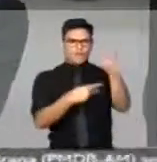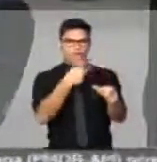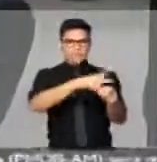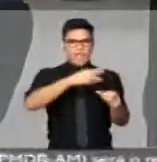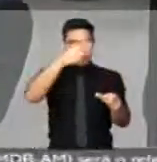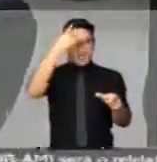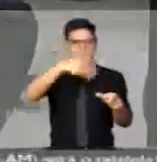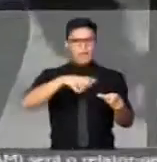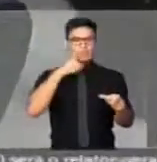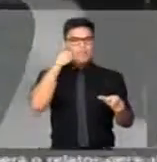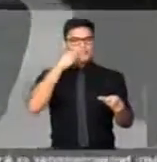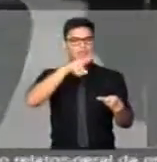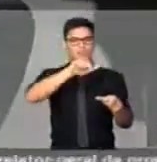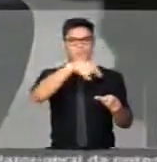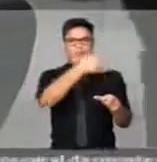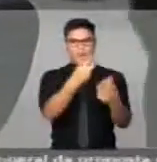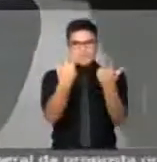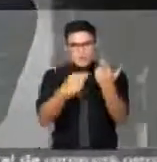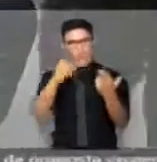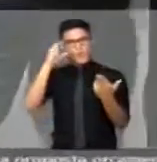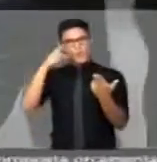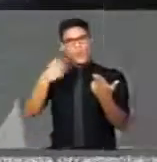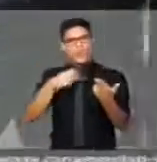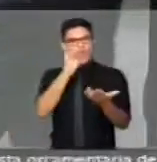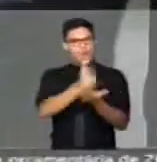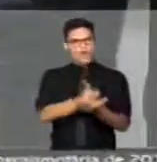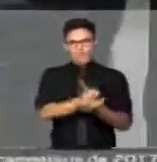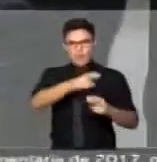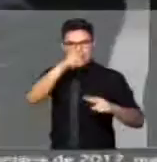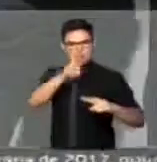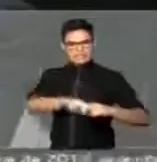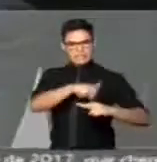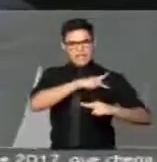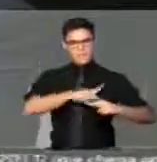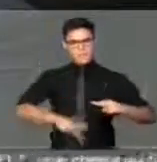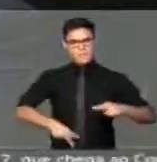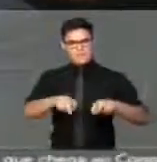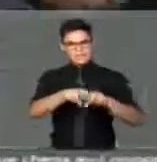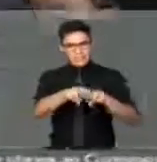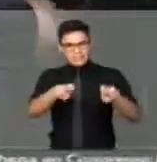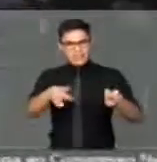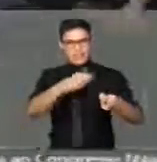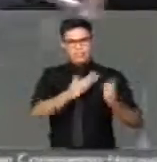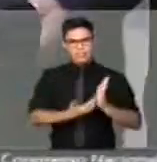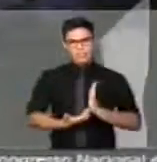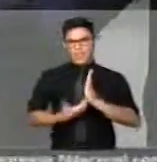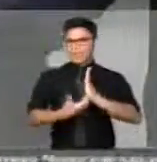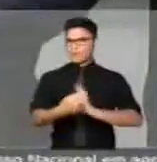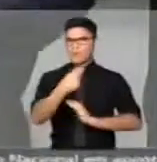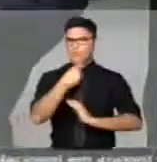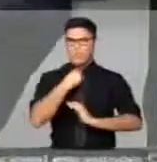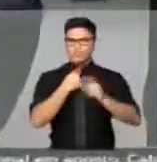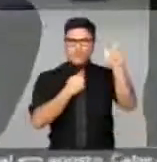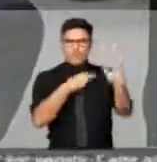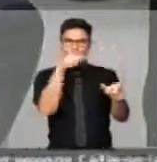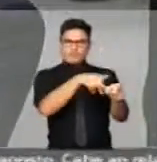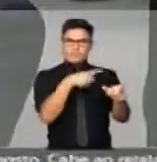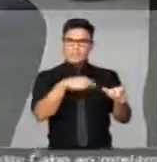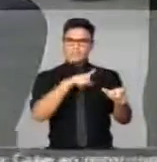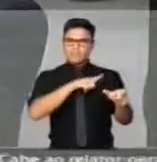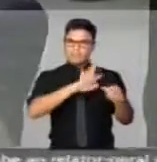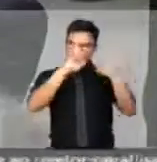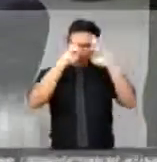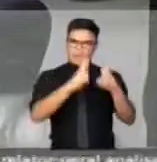excelência, que não tem condições, assim como o Eduardo Cunha, morais de ficar na presidência dessa casa. Vossa excelência devia ter o mínimo de